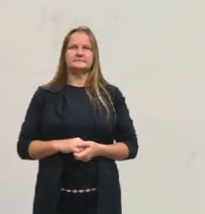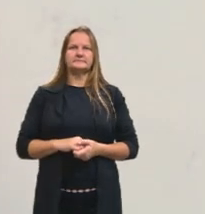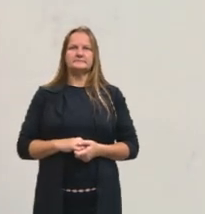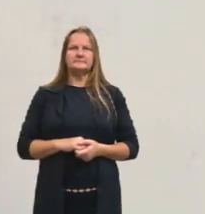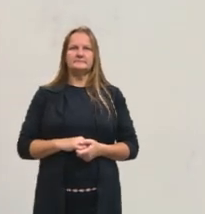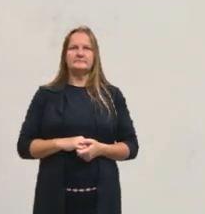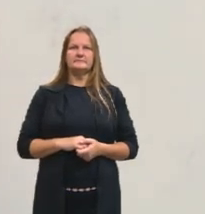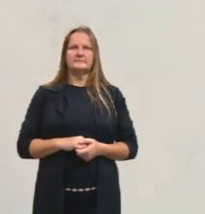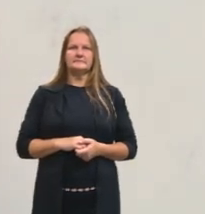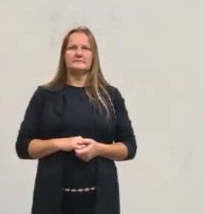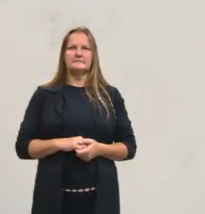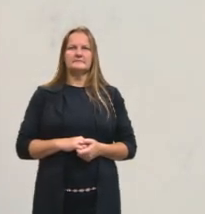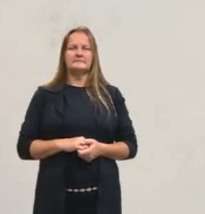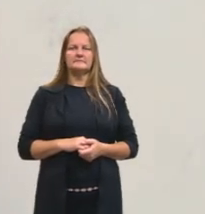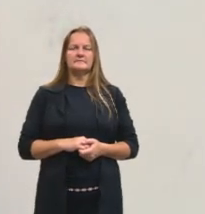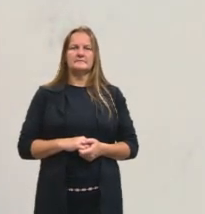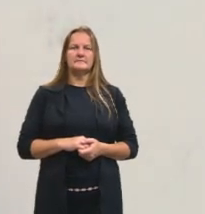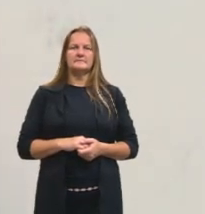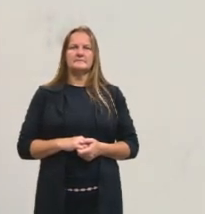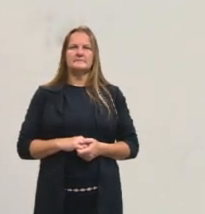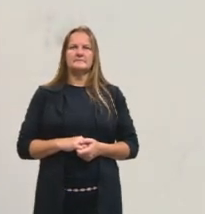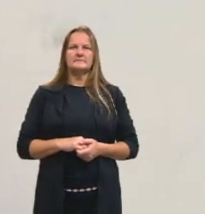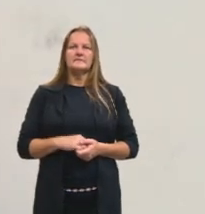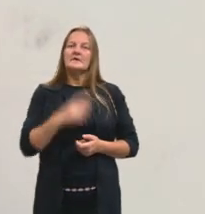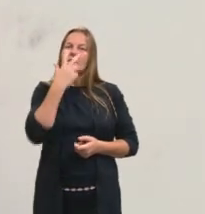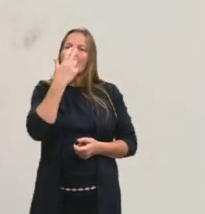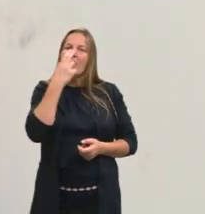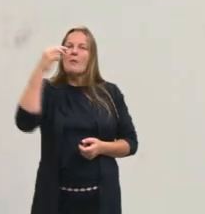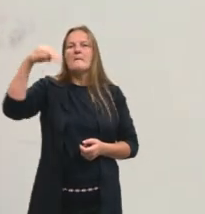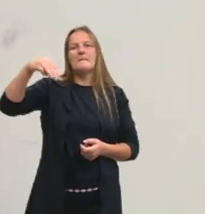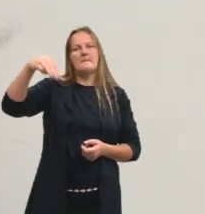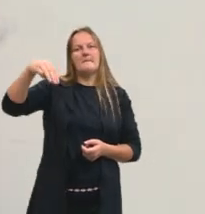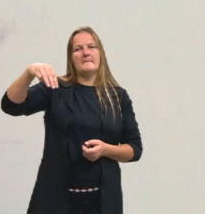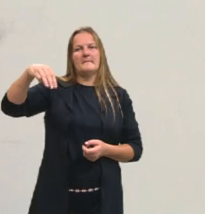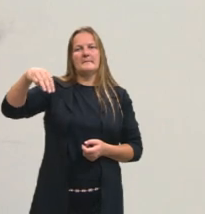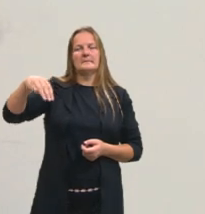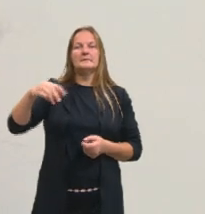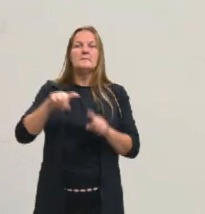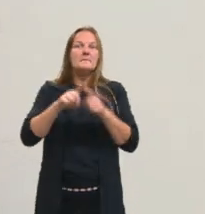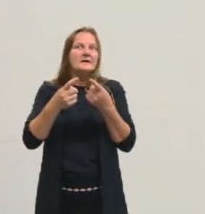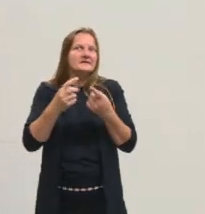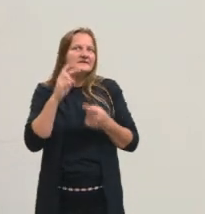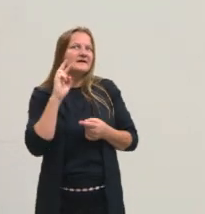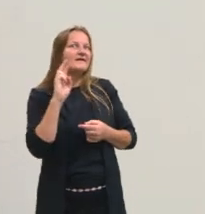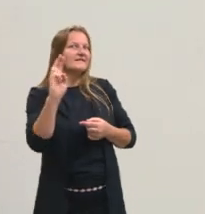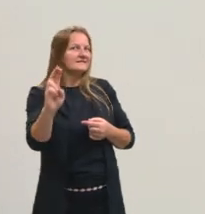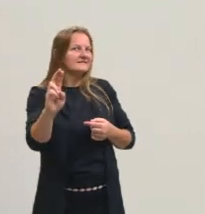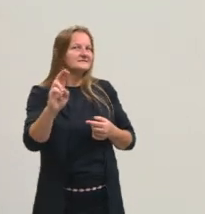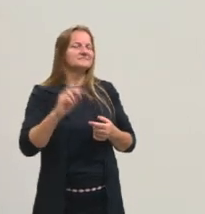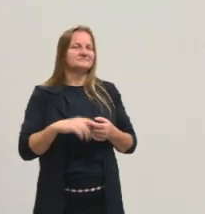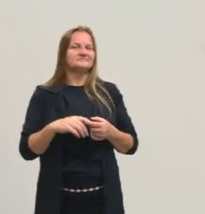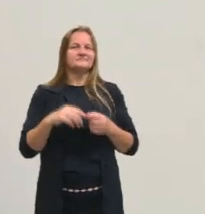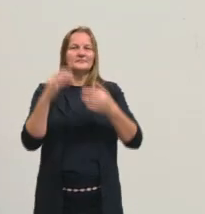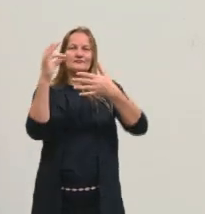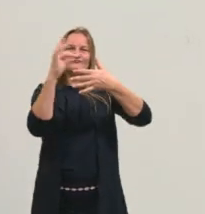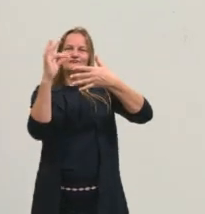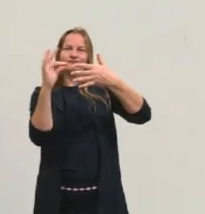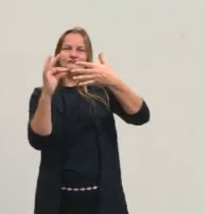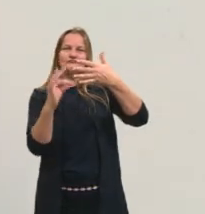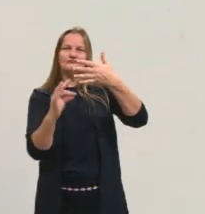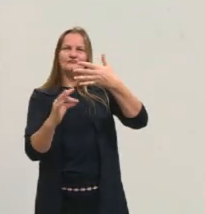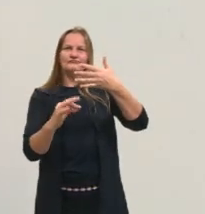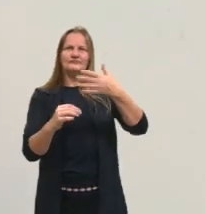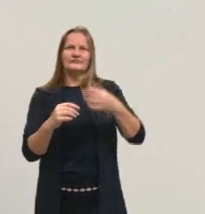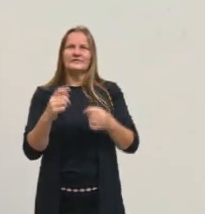O mili vale esse valor. Metro. Tá. Mas vejam que os resultados que a gente tem nas opções, eles não